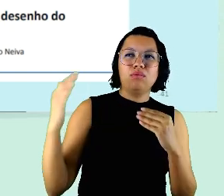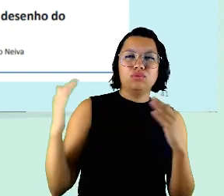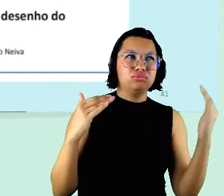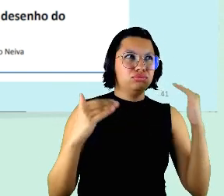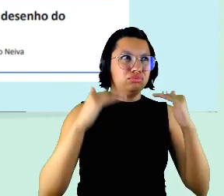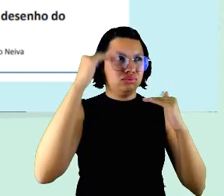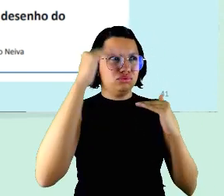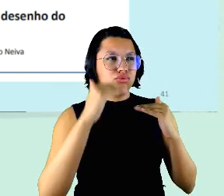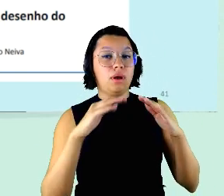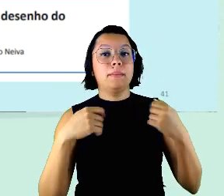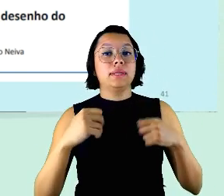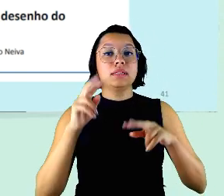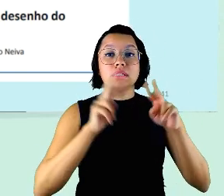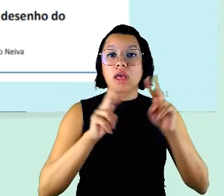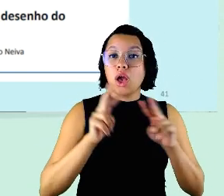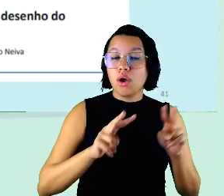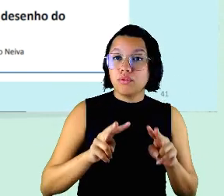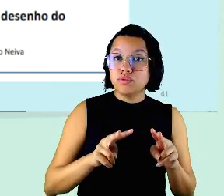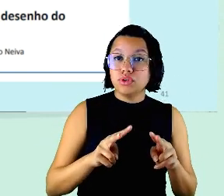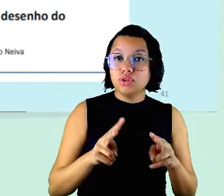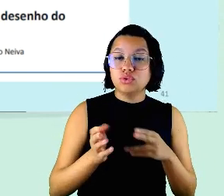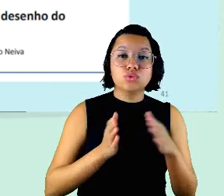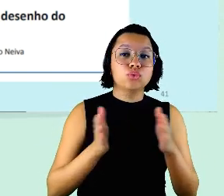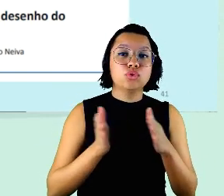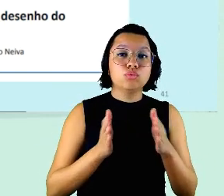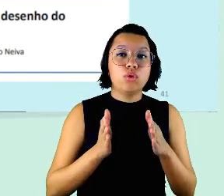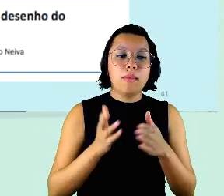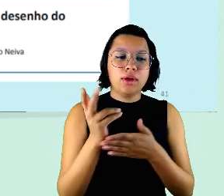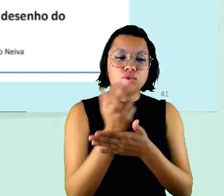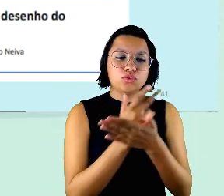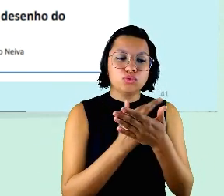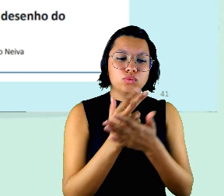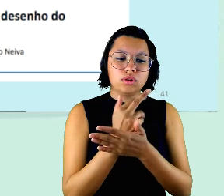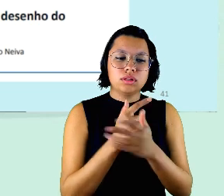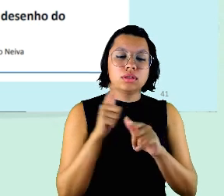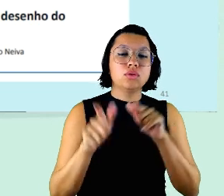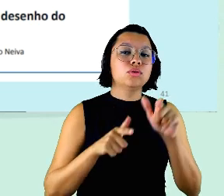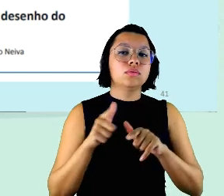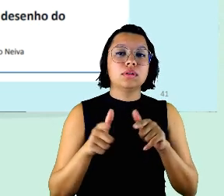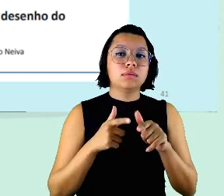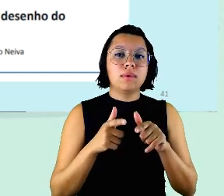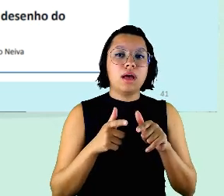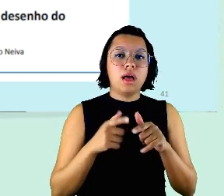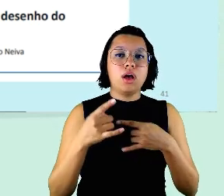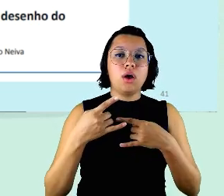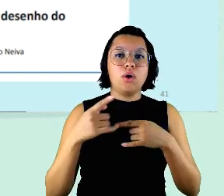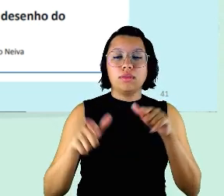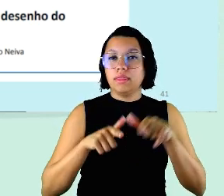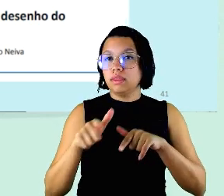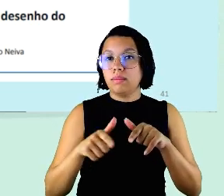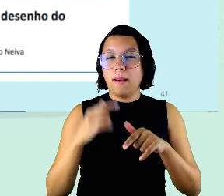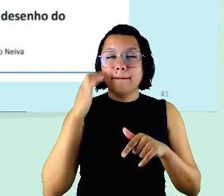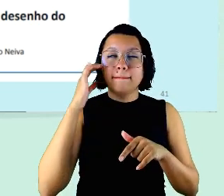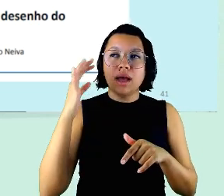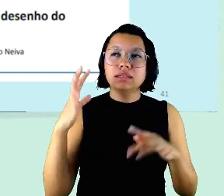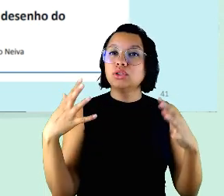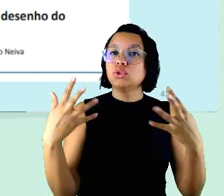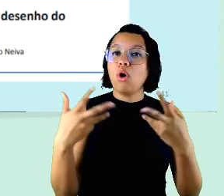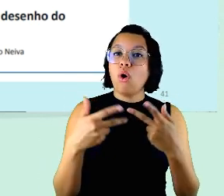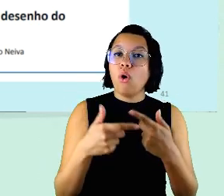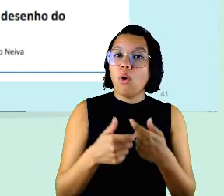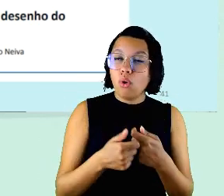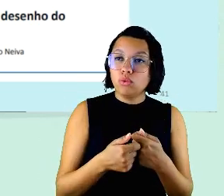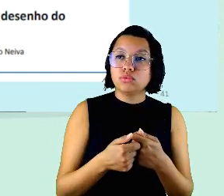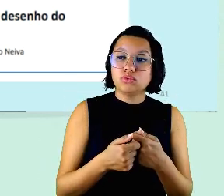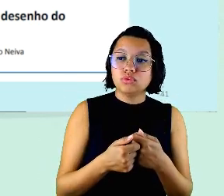mapeado isso tem que ser no momento do desenho do trabalho de desenhar o teletrabalho pensar todas as demandas de